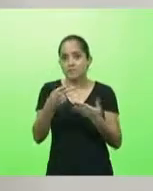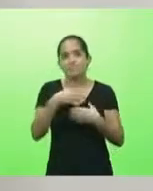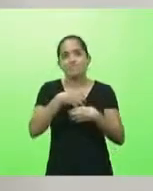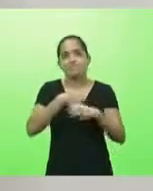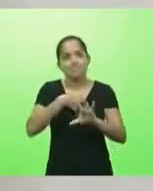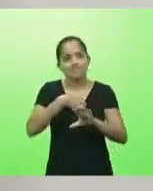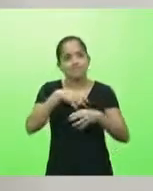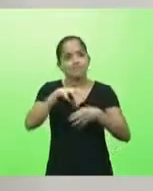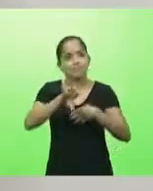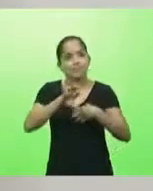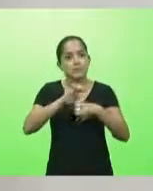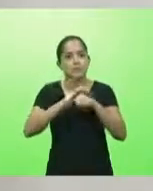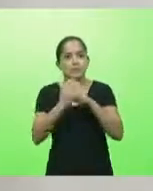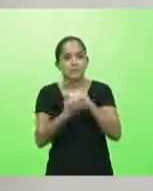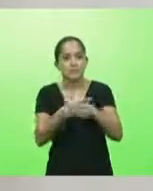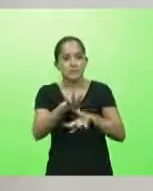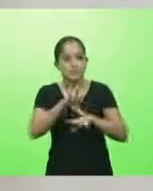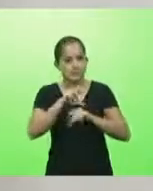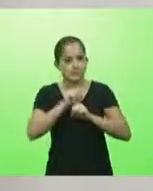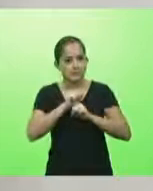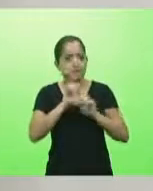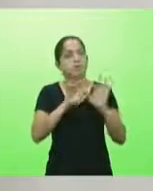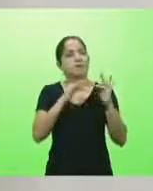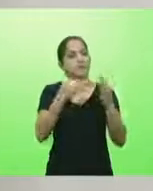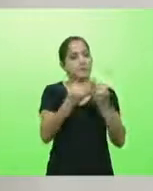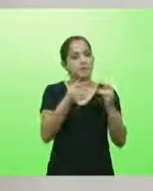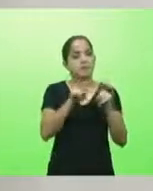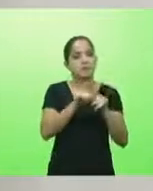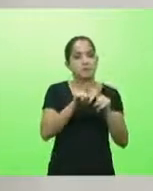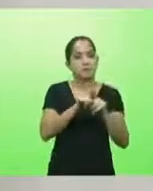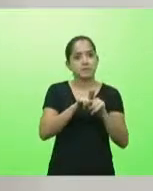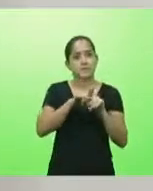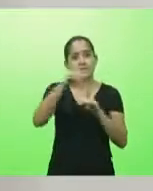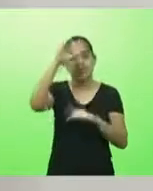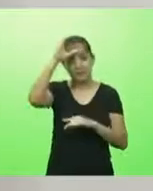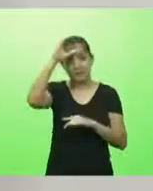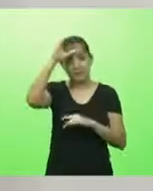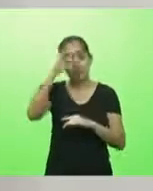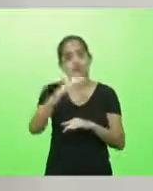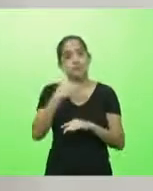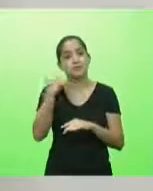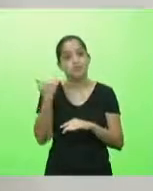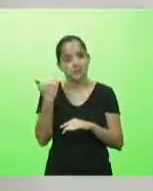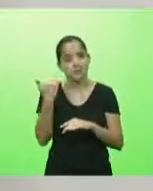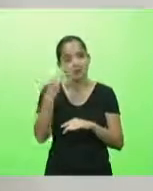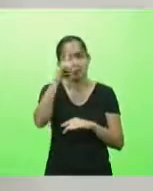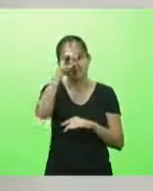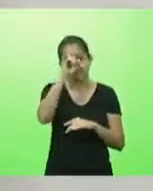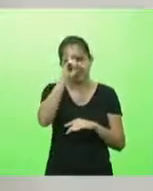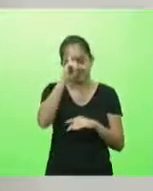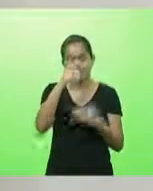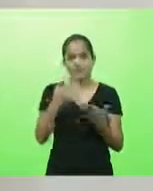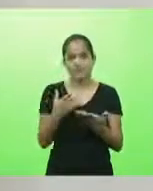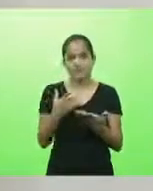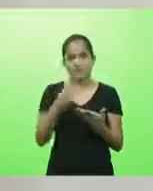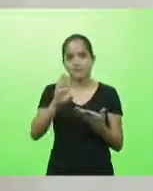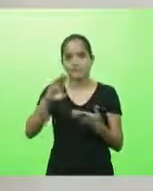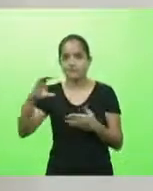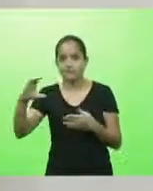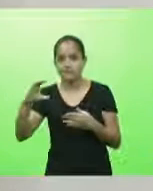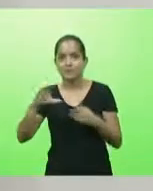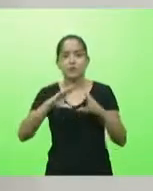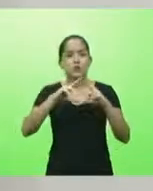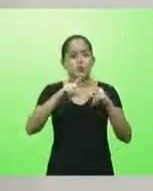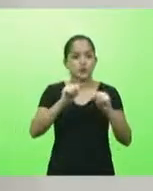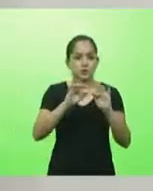vítimas do Covid. A minha família também foi afetada, eu tenho um tio que faleceu no hospital de Camboriú. Toda a minha família